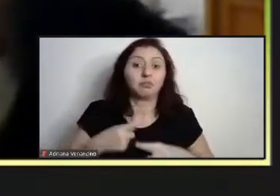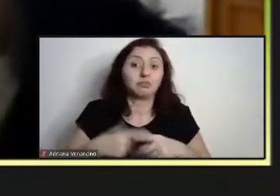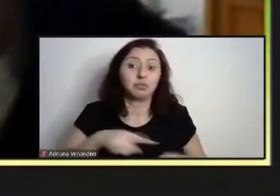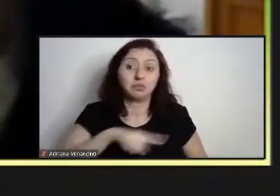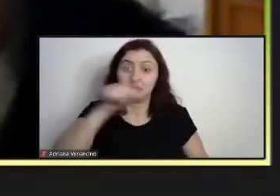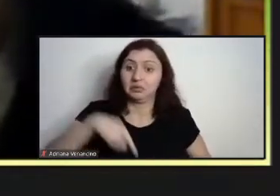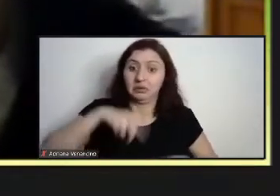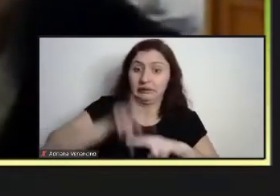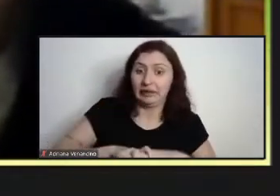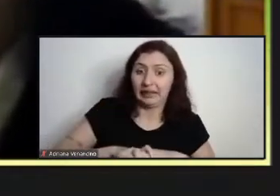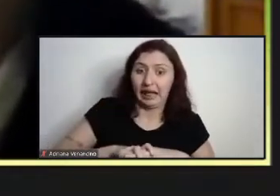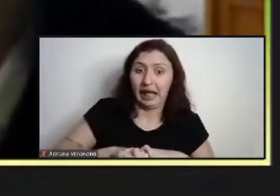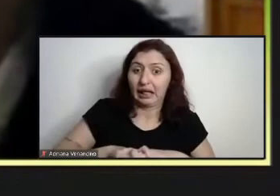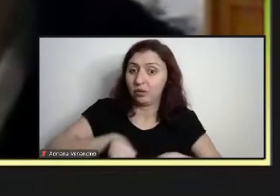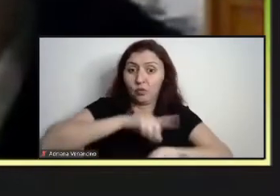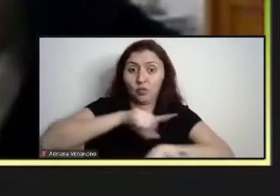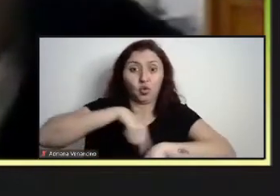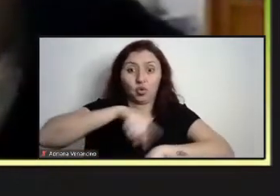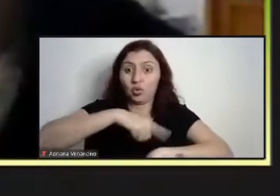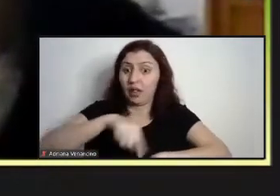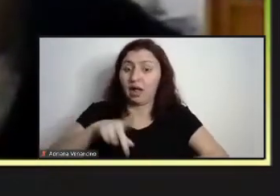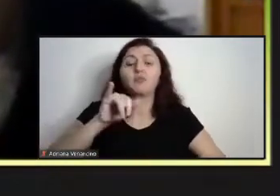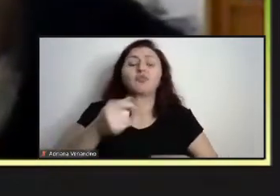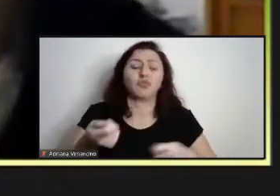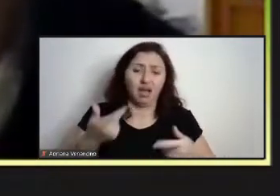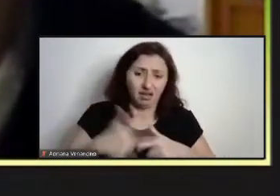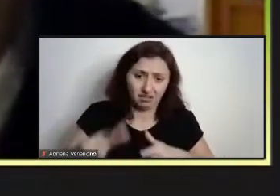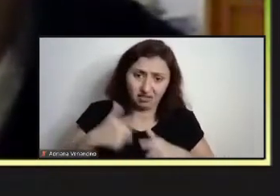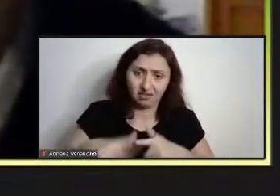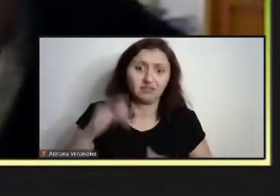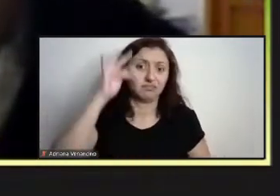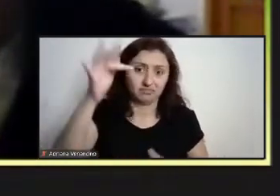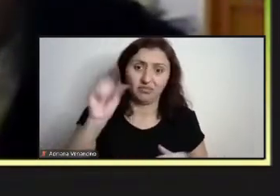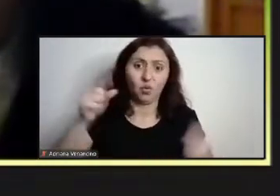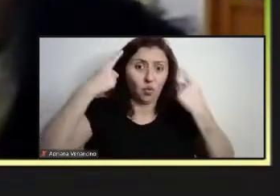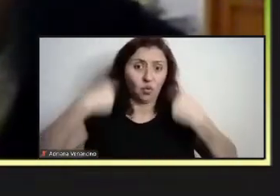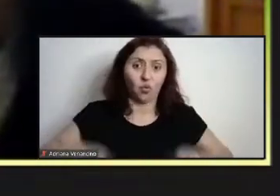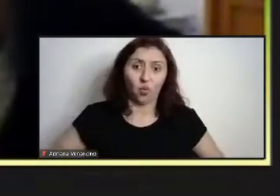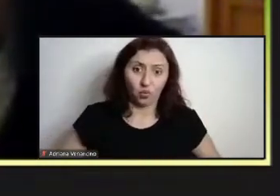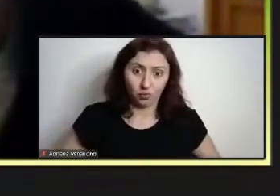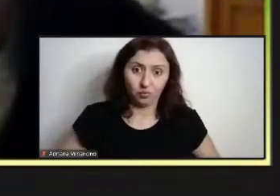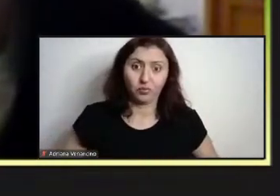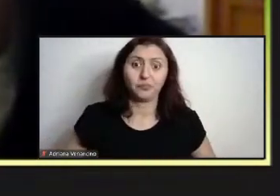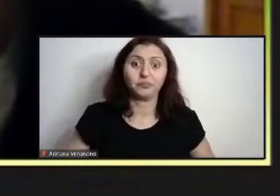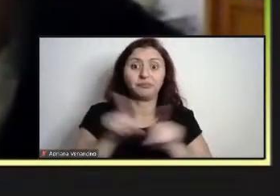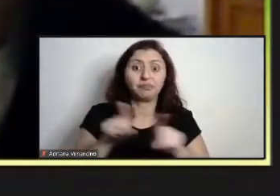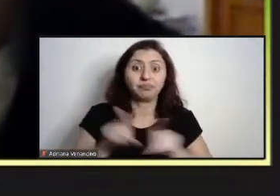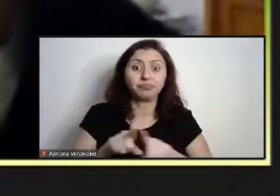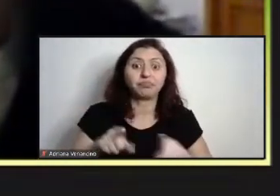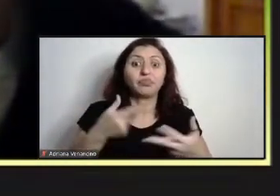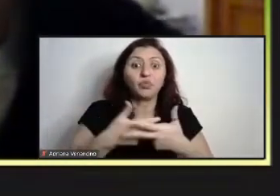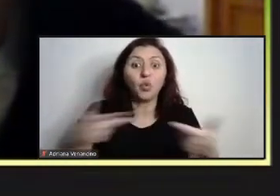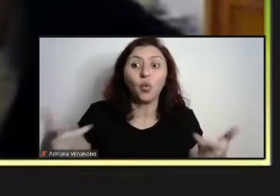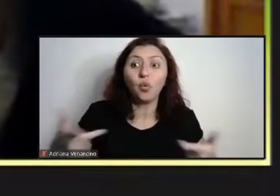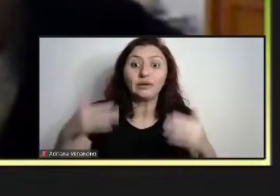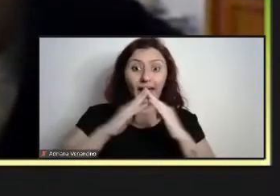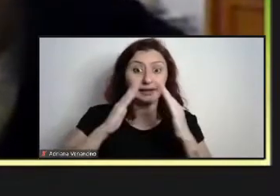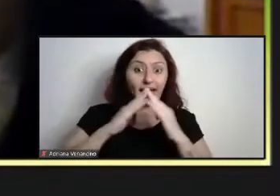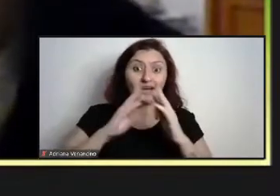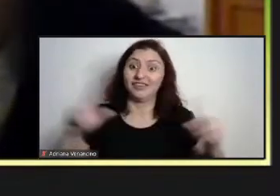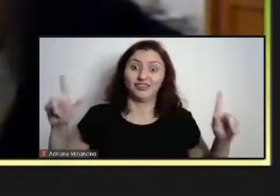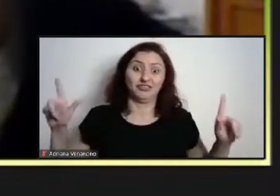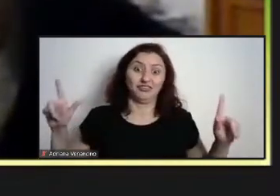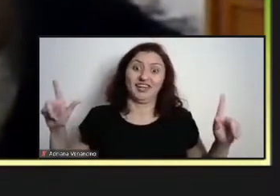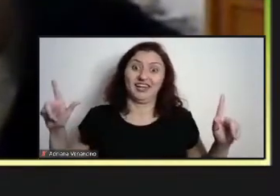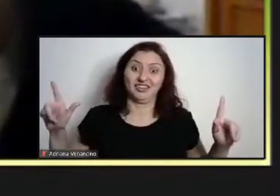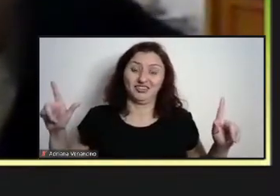isso ocasiona uma série de problemas, do ponto de vista ergonométrico, o equipamento de casa inadequado, muitas vezes